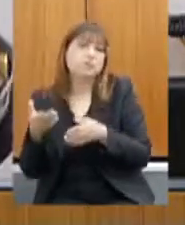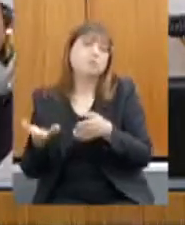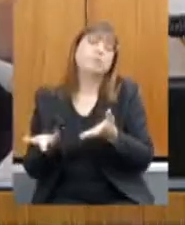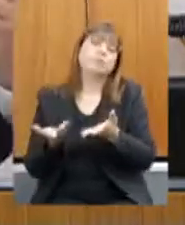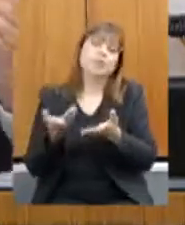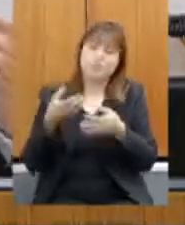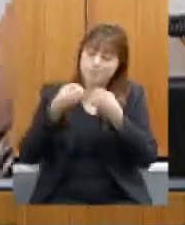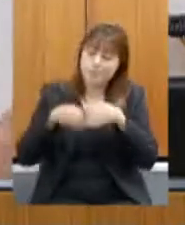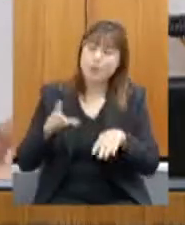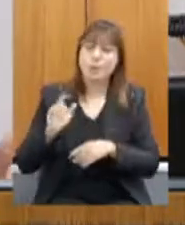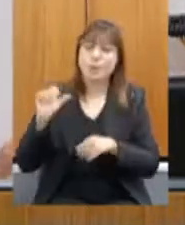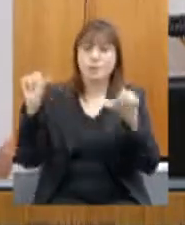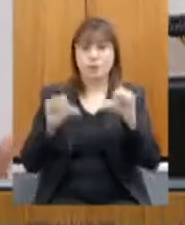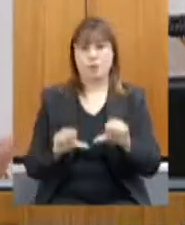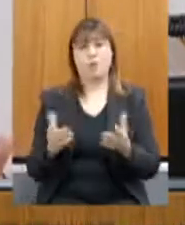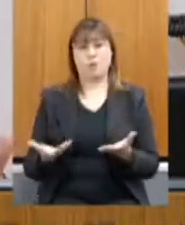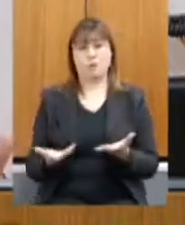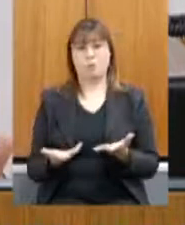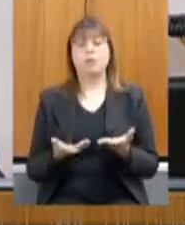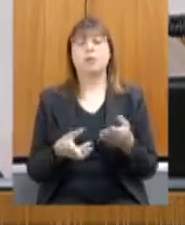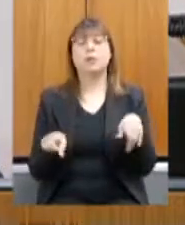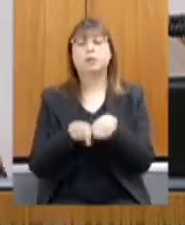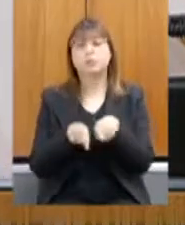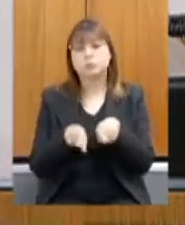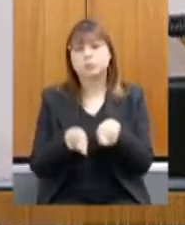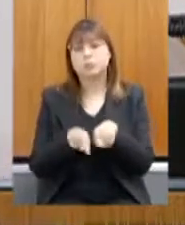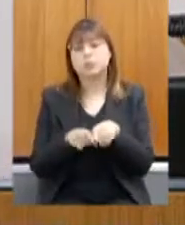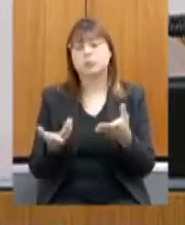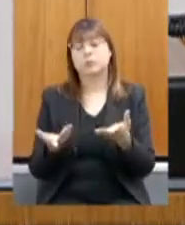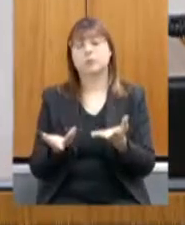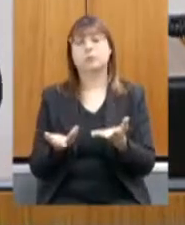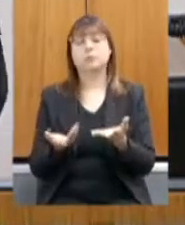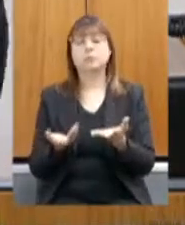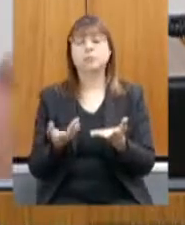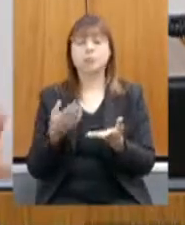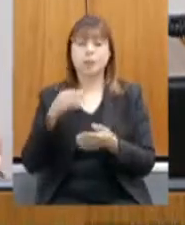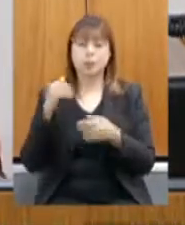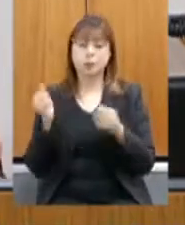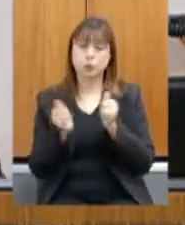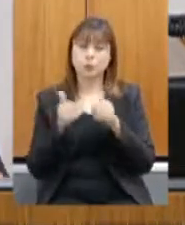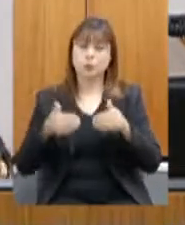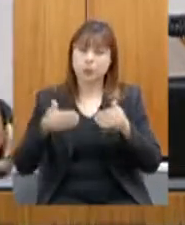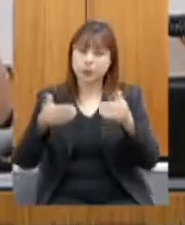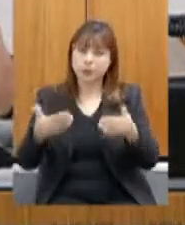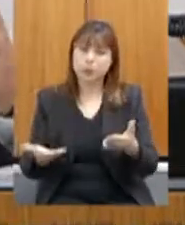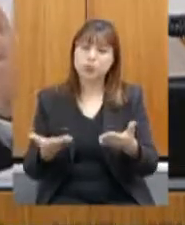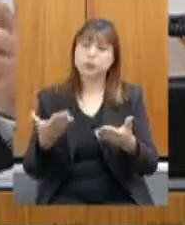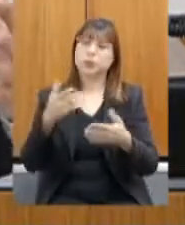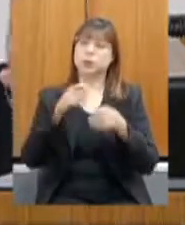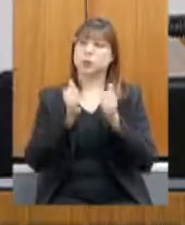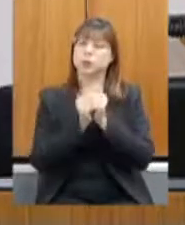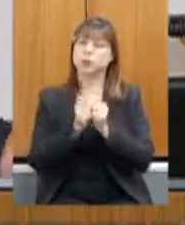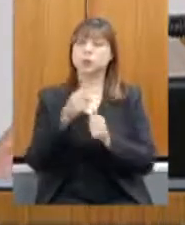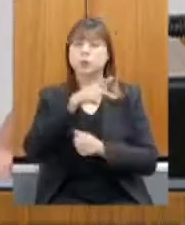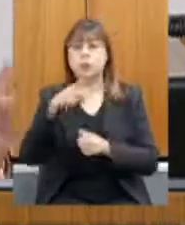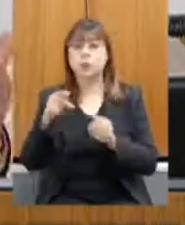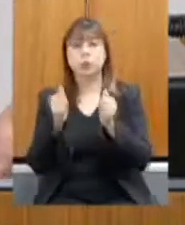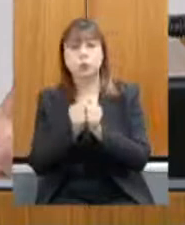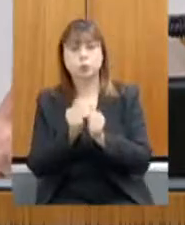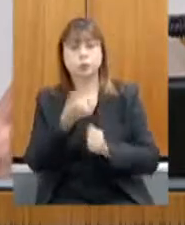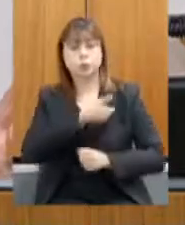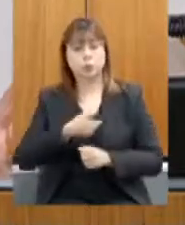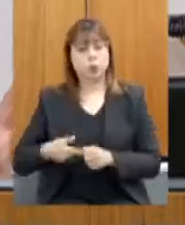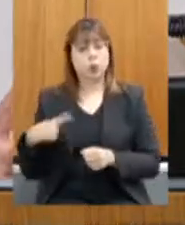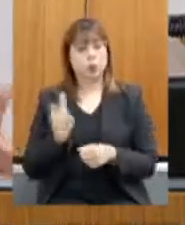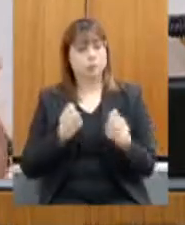com uma interlocução forte, junto à ministra Tereza Cristina, junto ao presidente da República, para que nós possamos fazer algo,